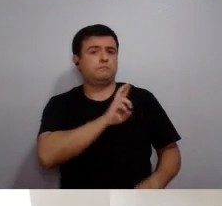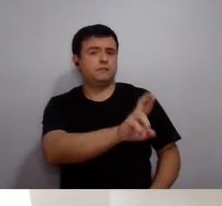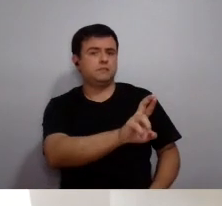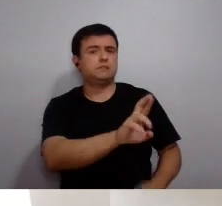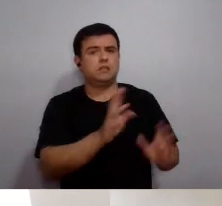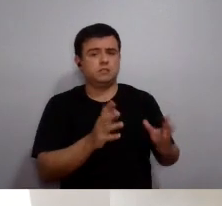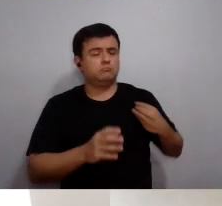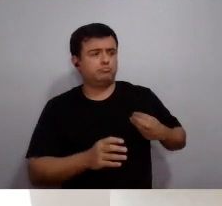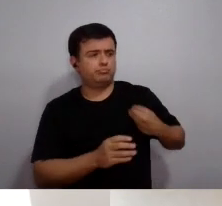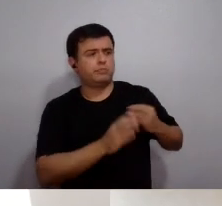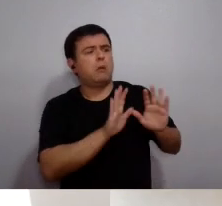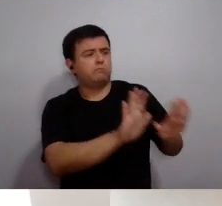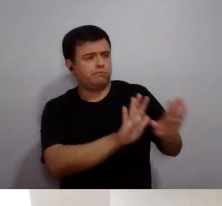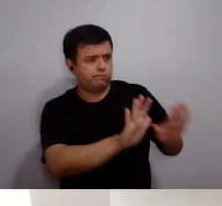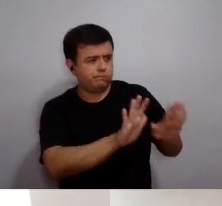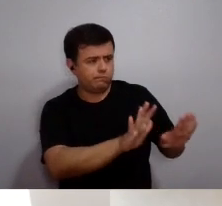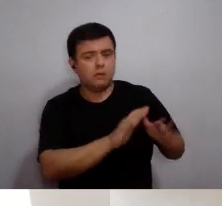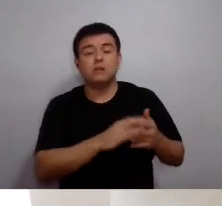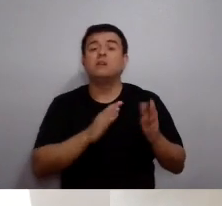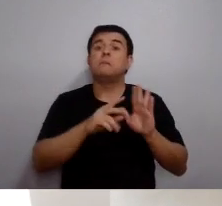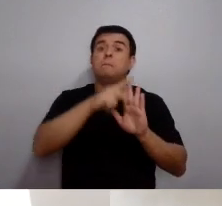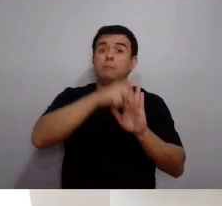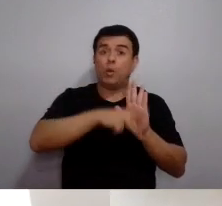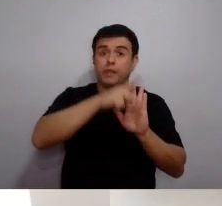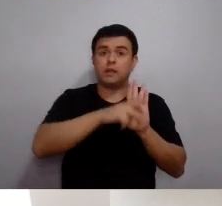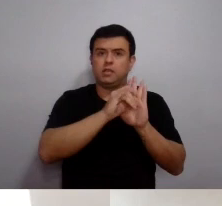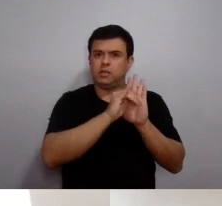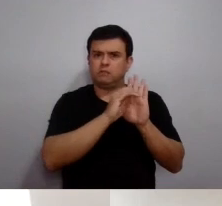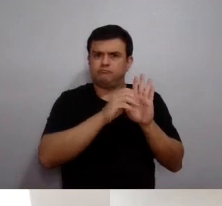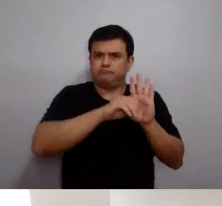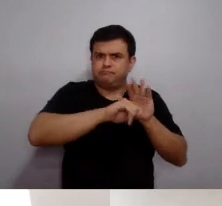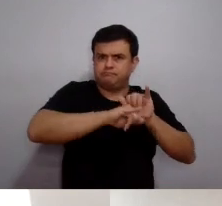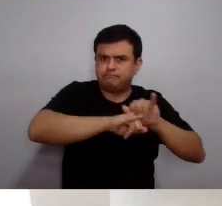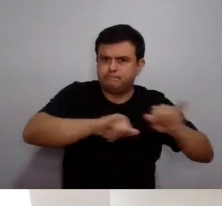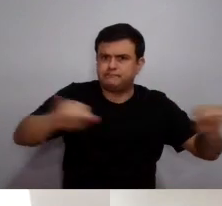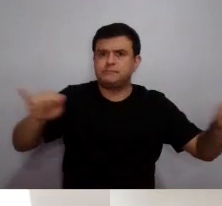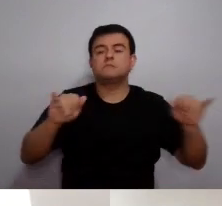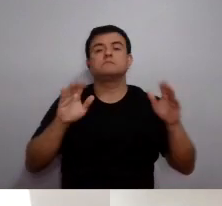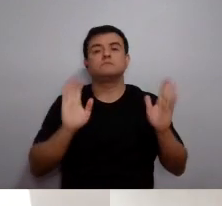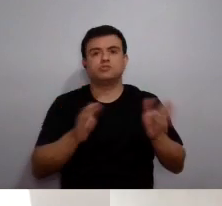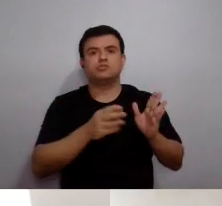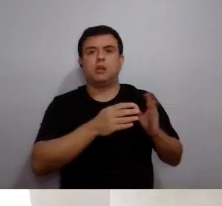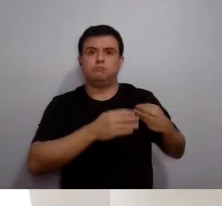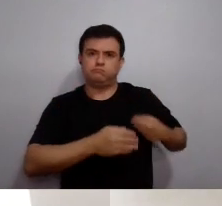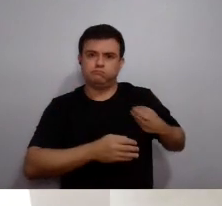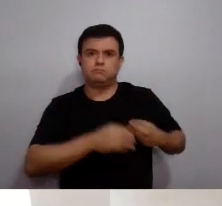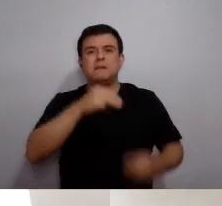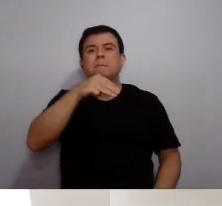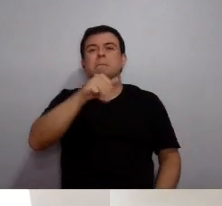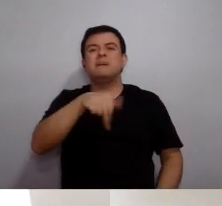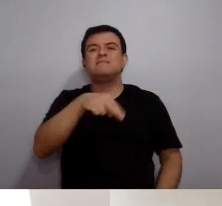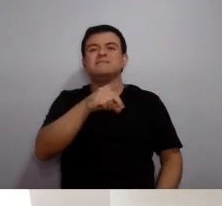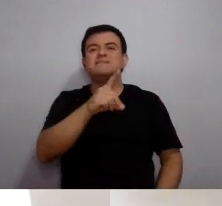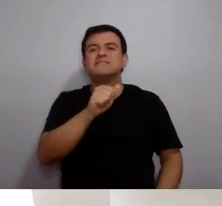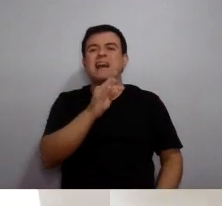E foi o que foi feito. Saiu uma portaria prorrogando os mandatos.